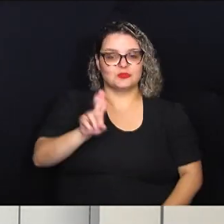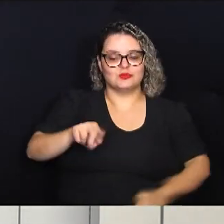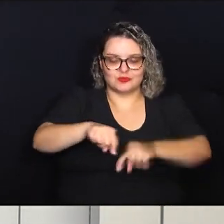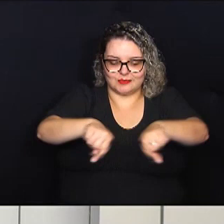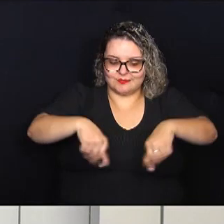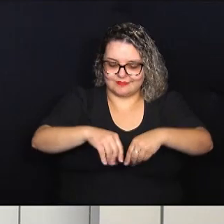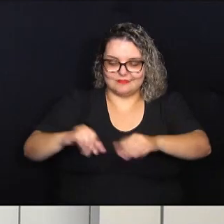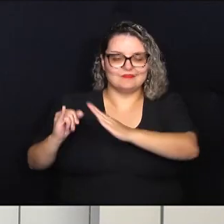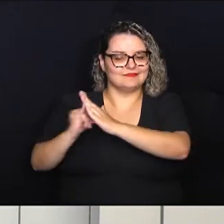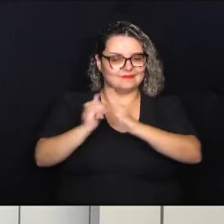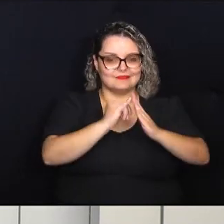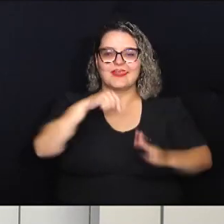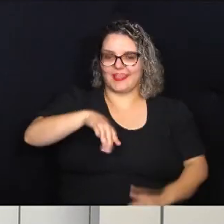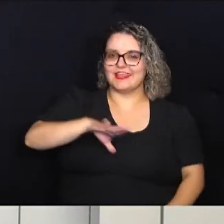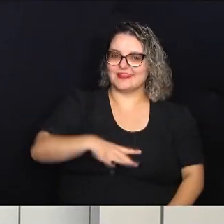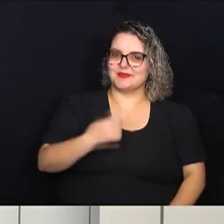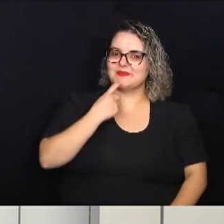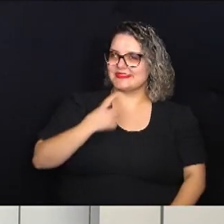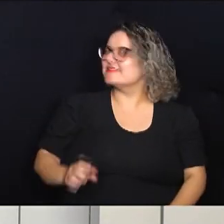imóveis aqui em Campinas.